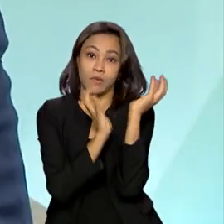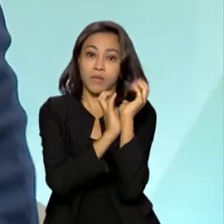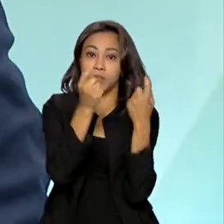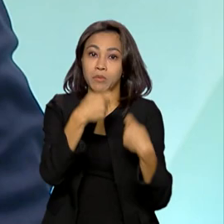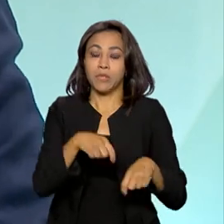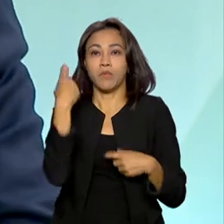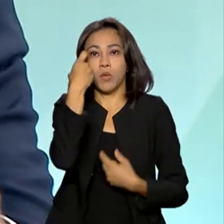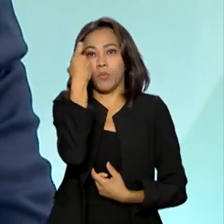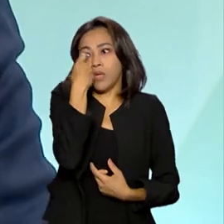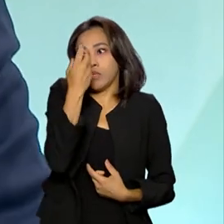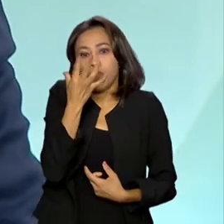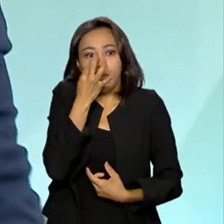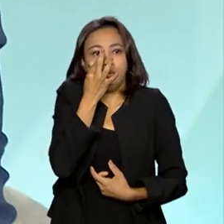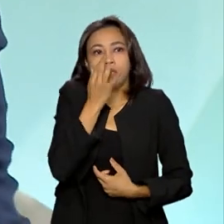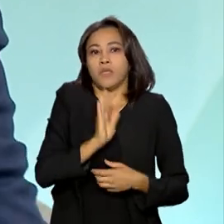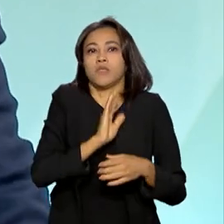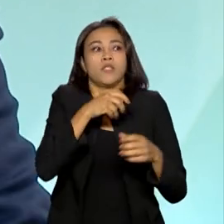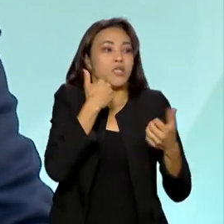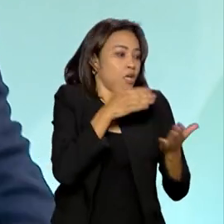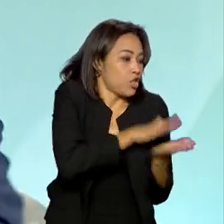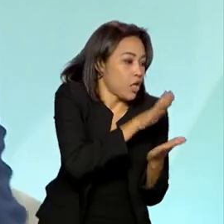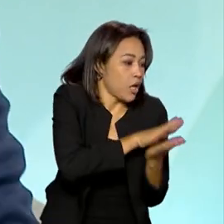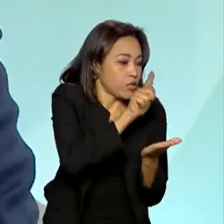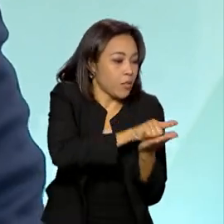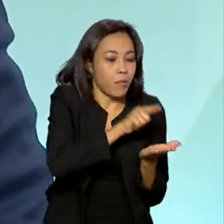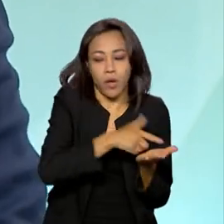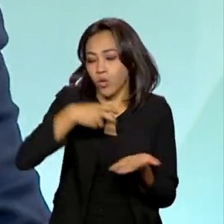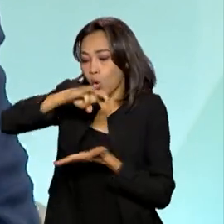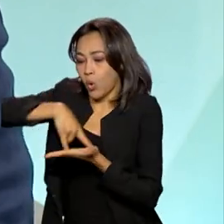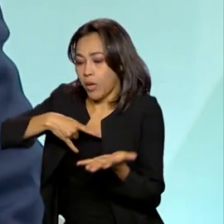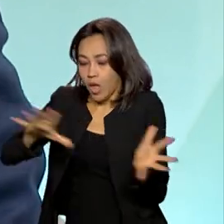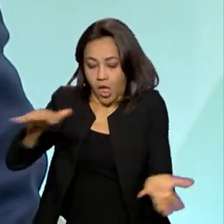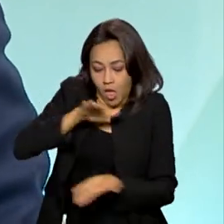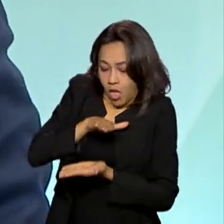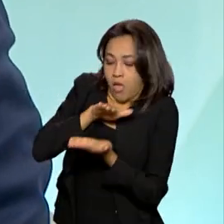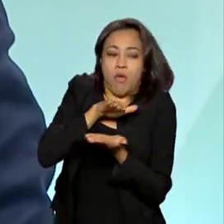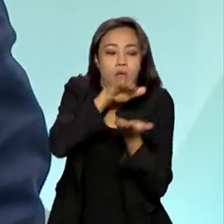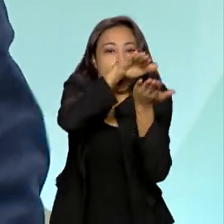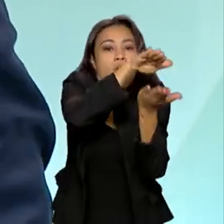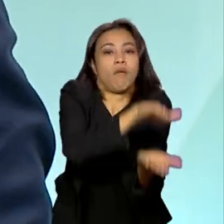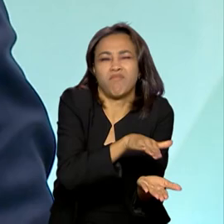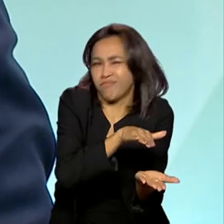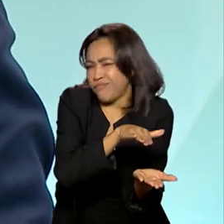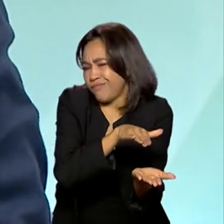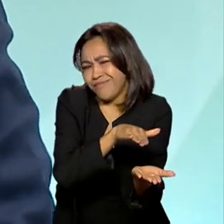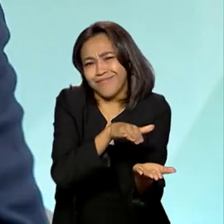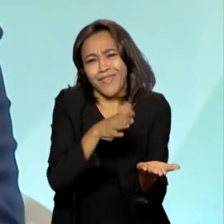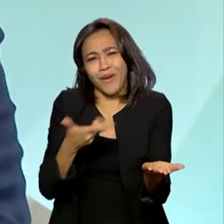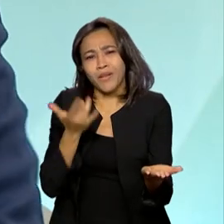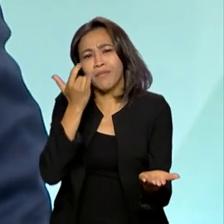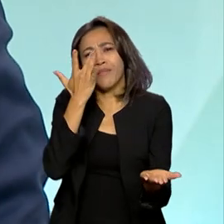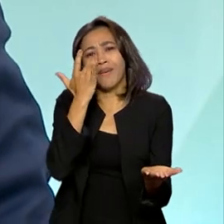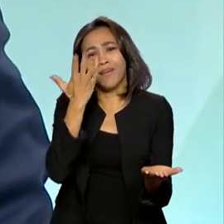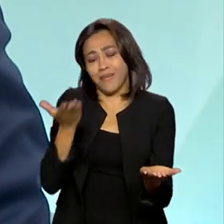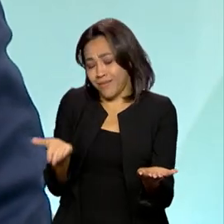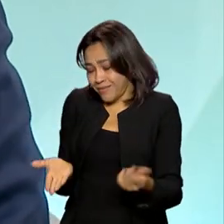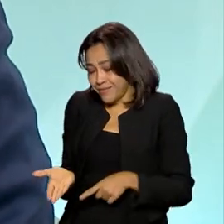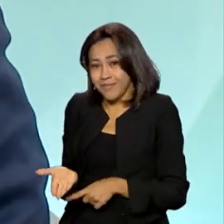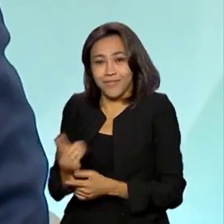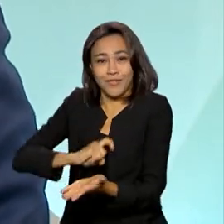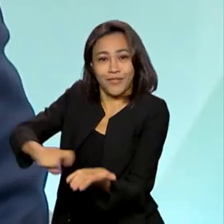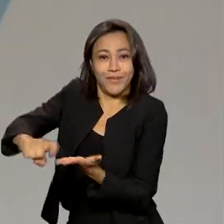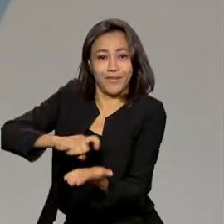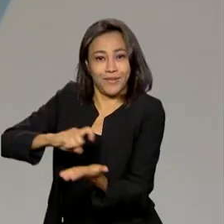aquela preocupação de ir pegar, tirar xerox, fazer isso, fazer aquilo. Quer dizer, ficou tudo mais fácil para todo mundo, tanto para o Estado como também para a sociedade